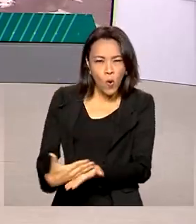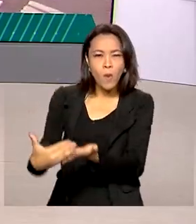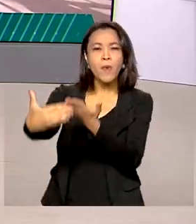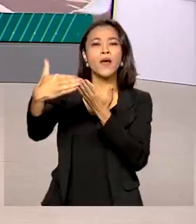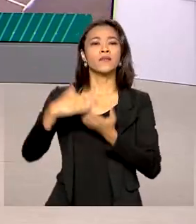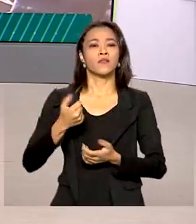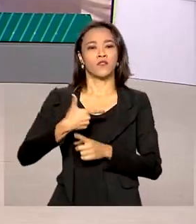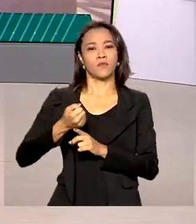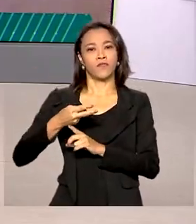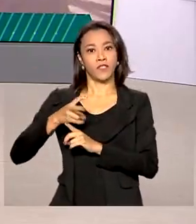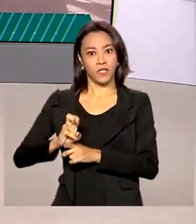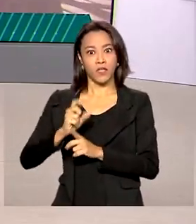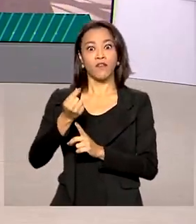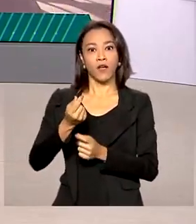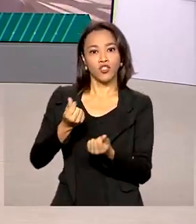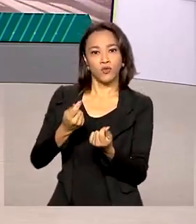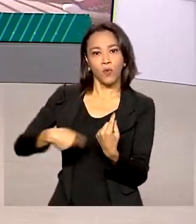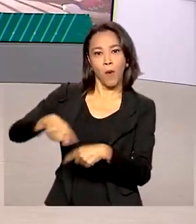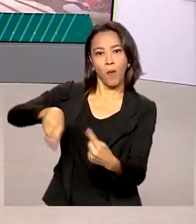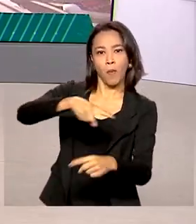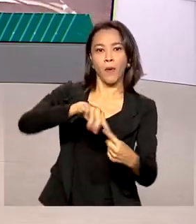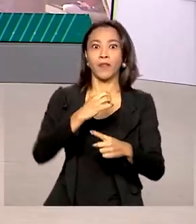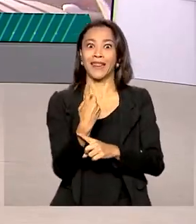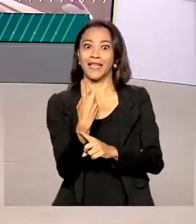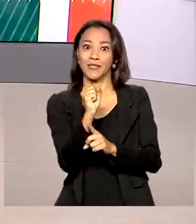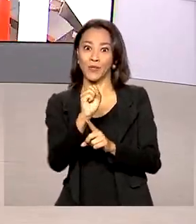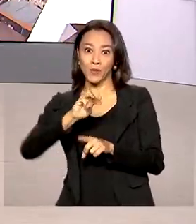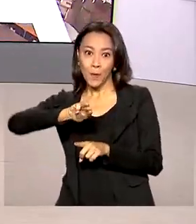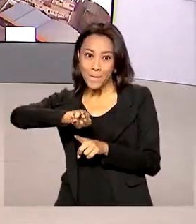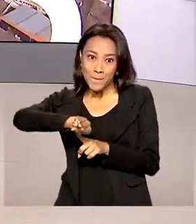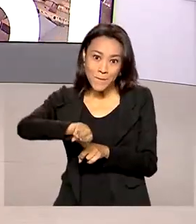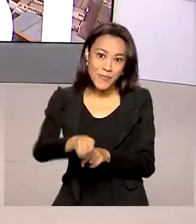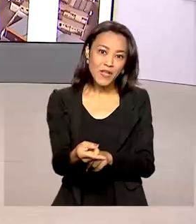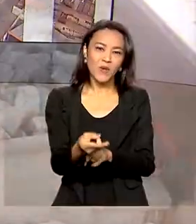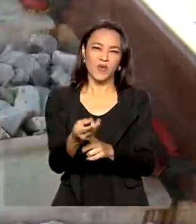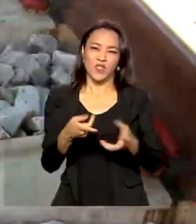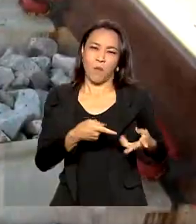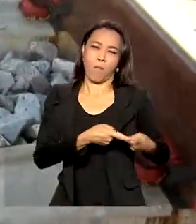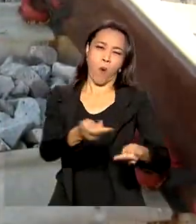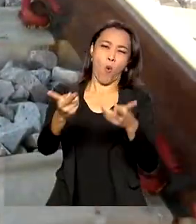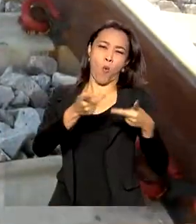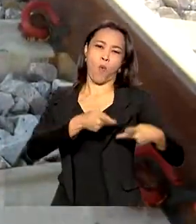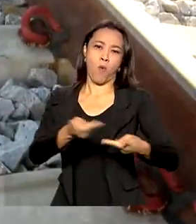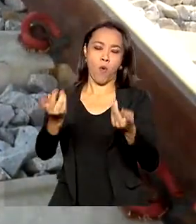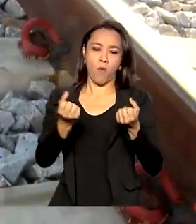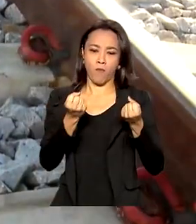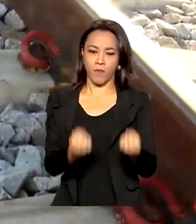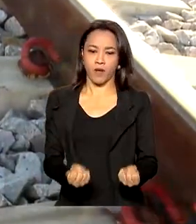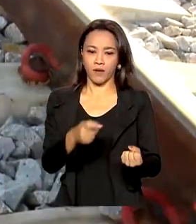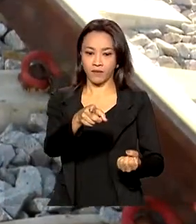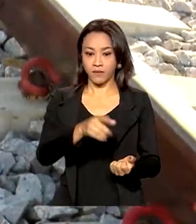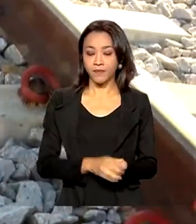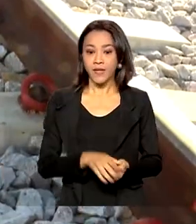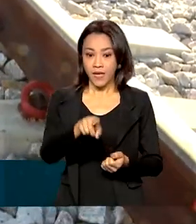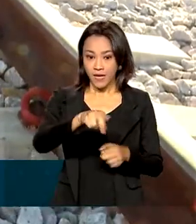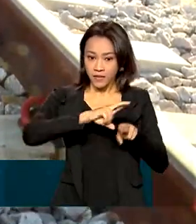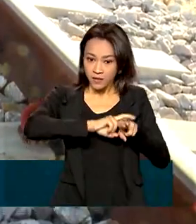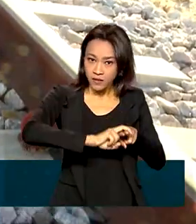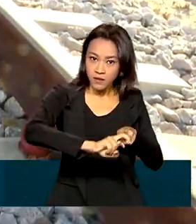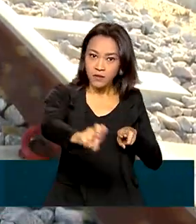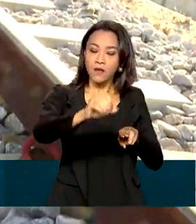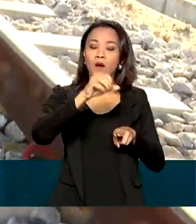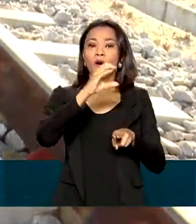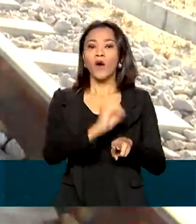e vai movimentar mais de 18 milhões de toneladas de carga. O trecho da Ferrovia Oeste